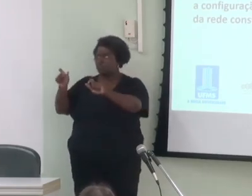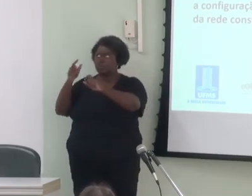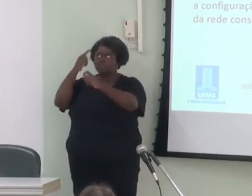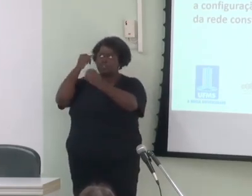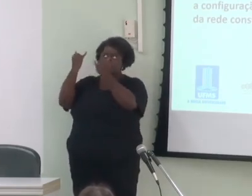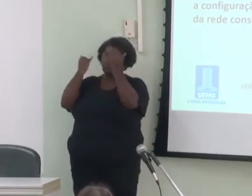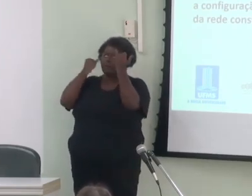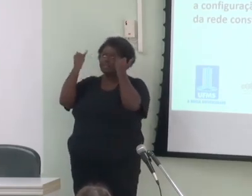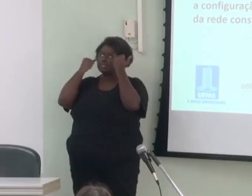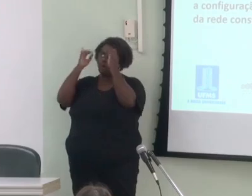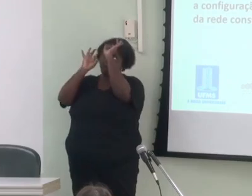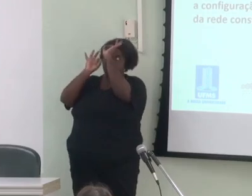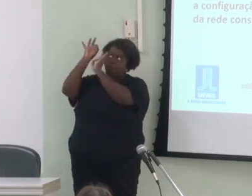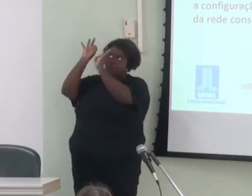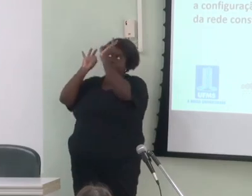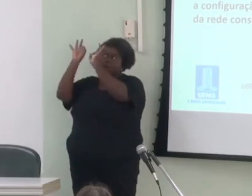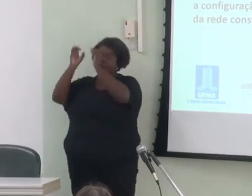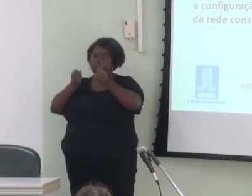conectada e não